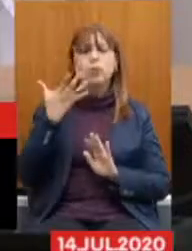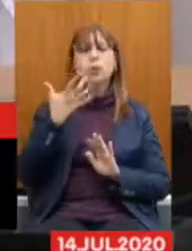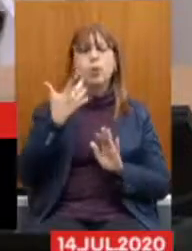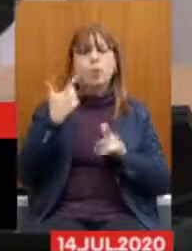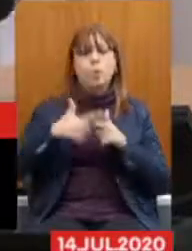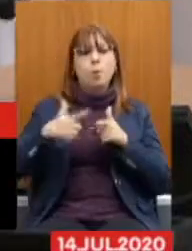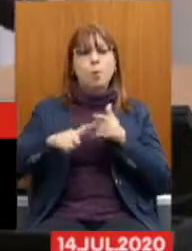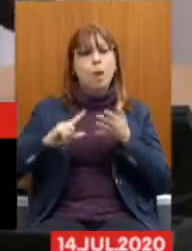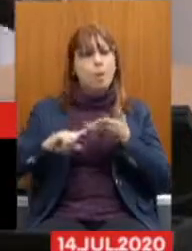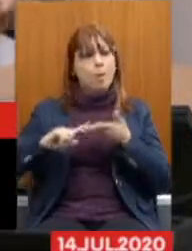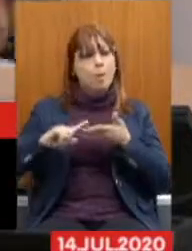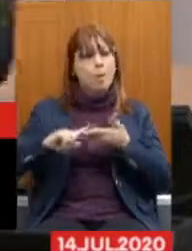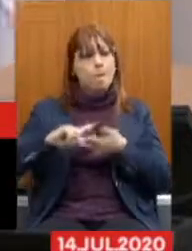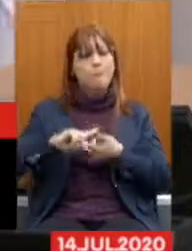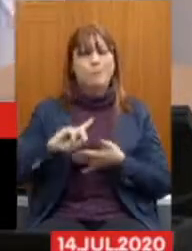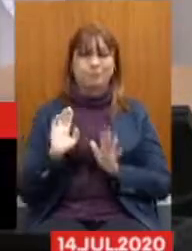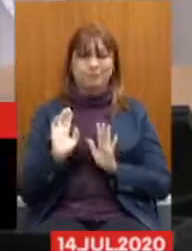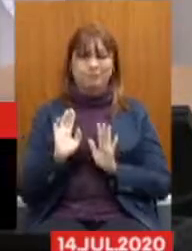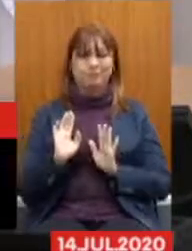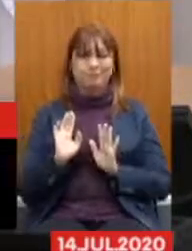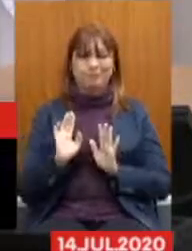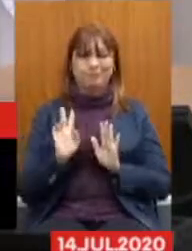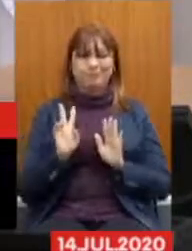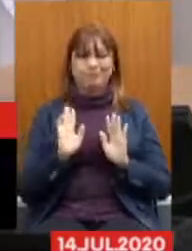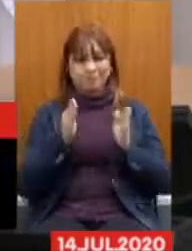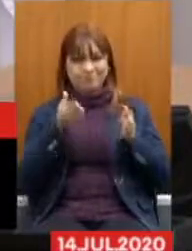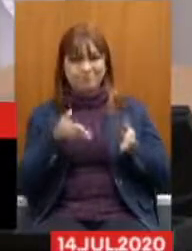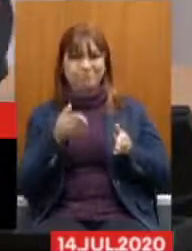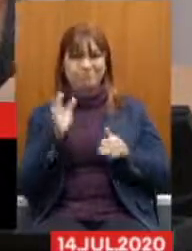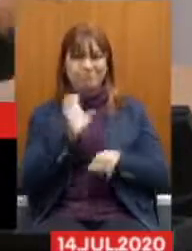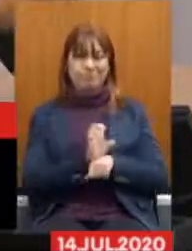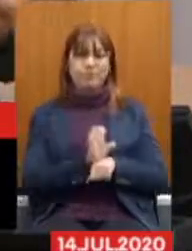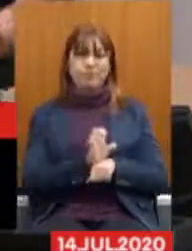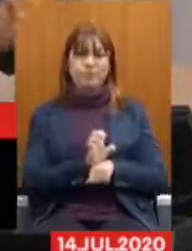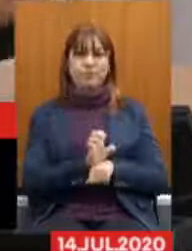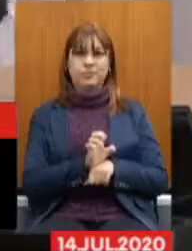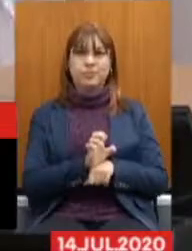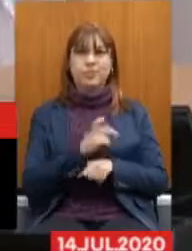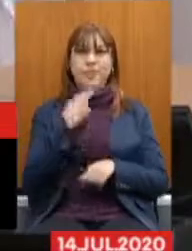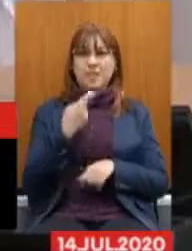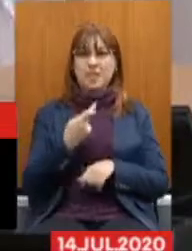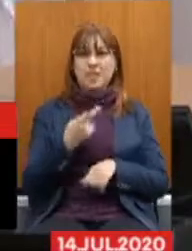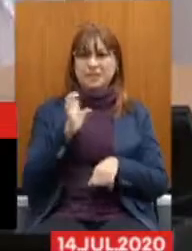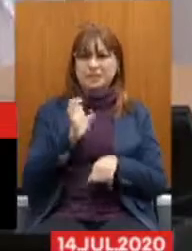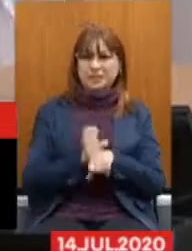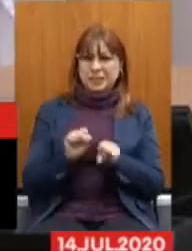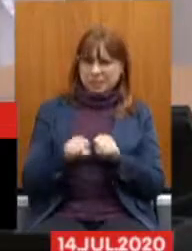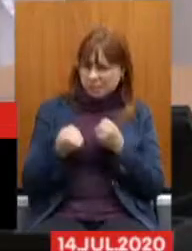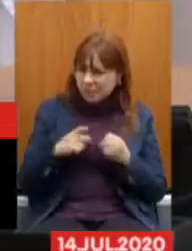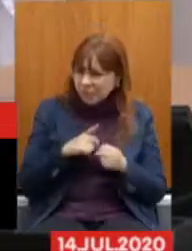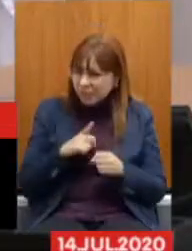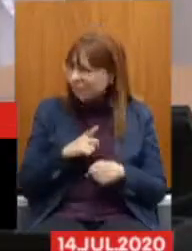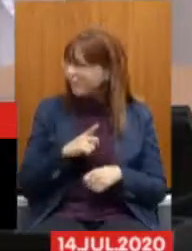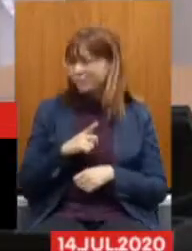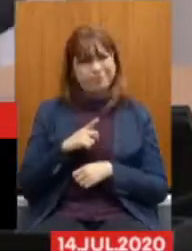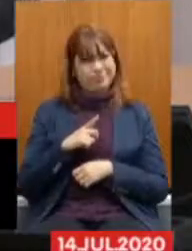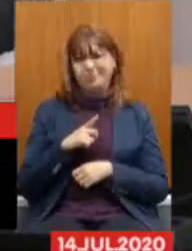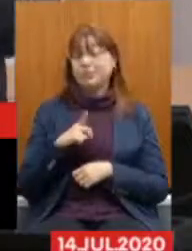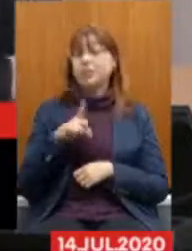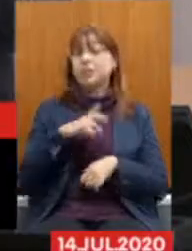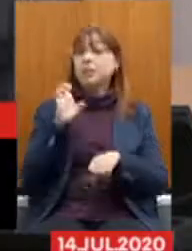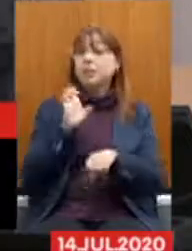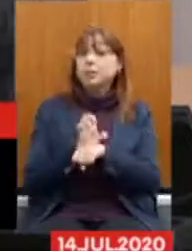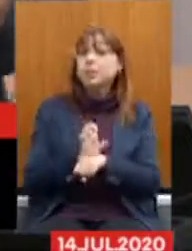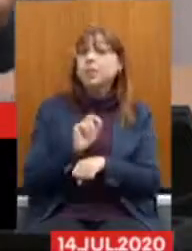problemas que diz respeito ao Estado. não existe nada de Estado quebrado, não, Beatriz, existe um Estado